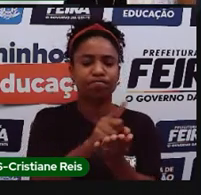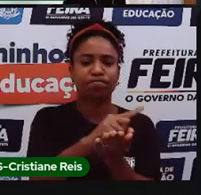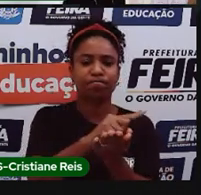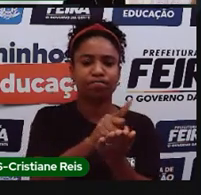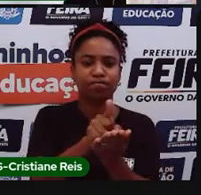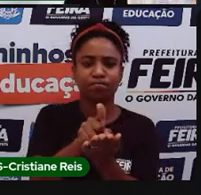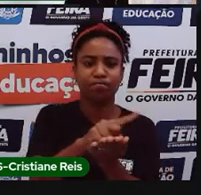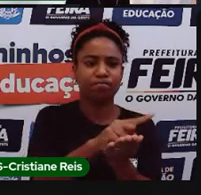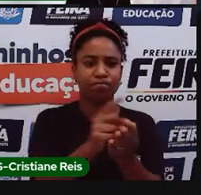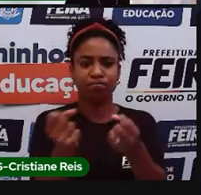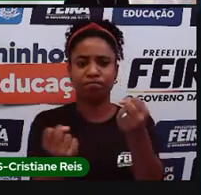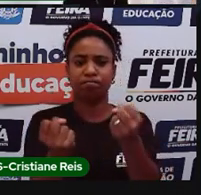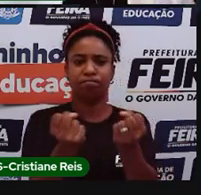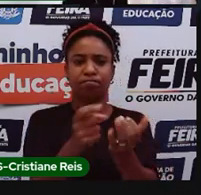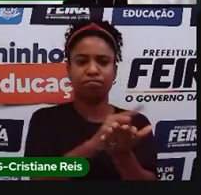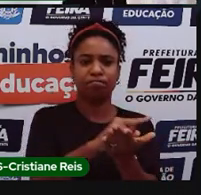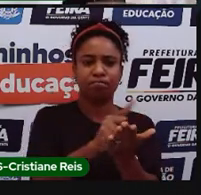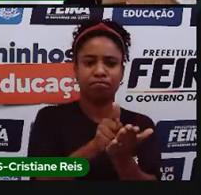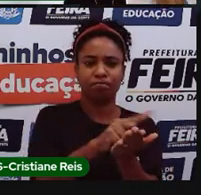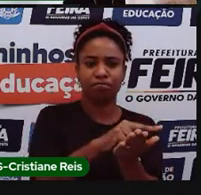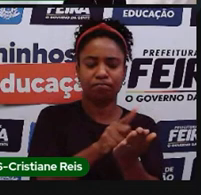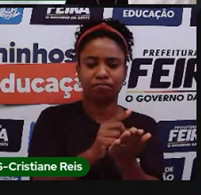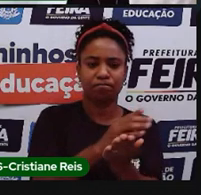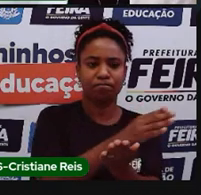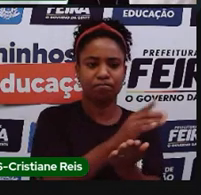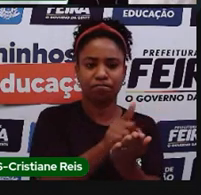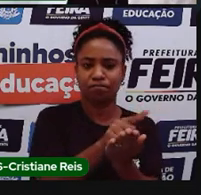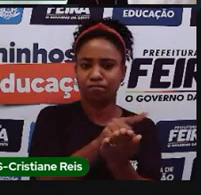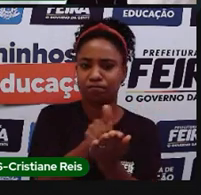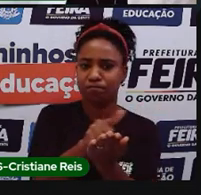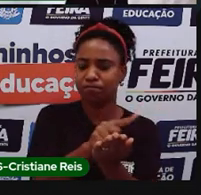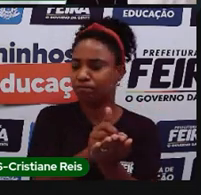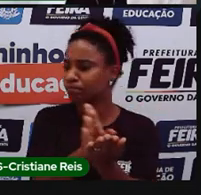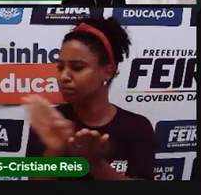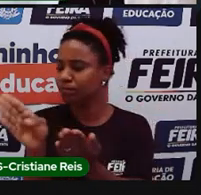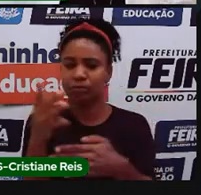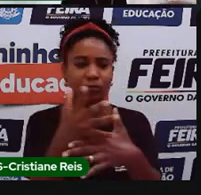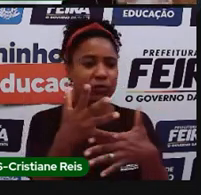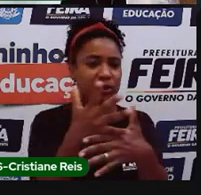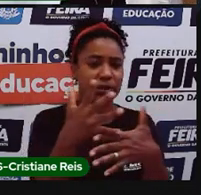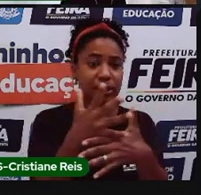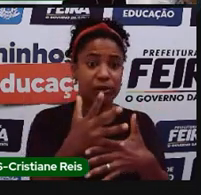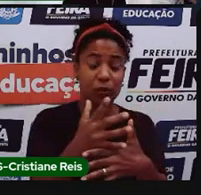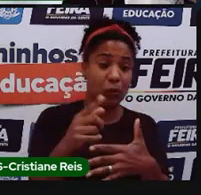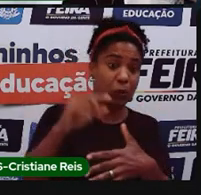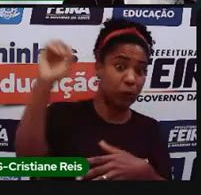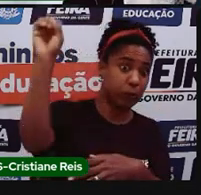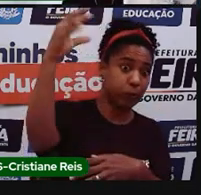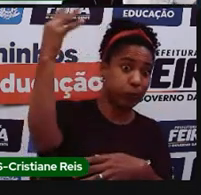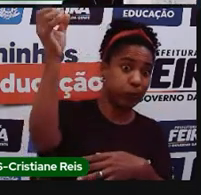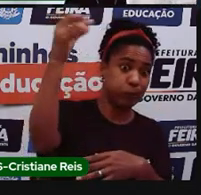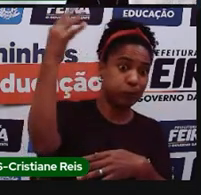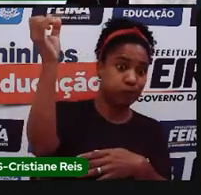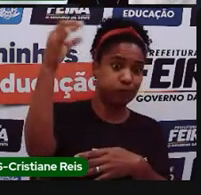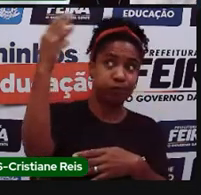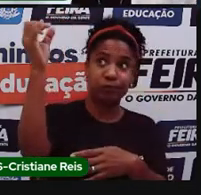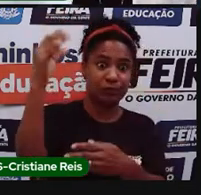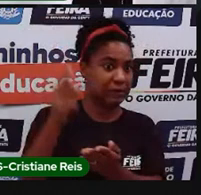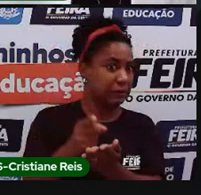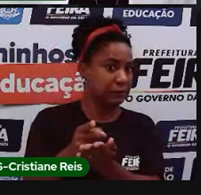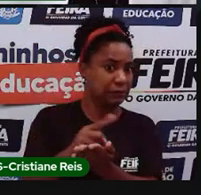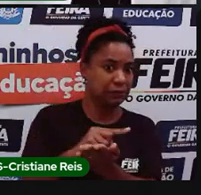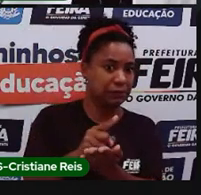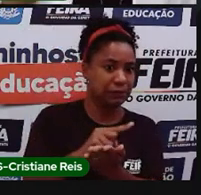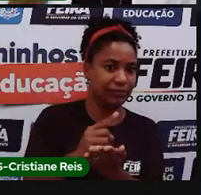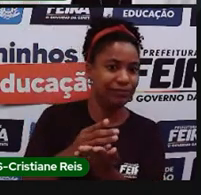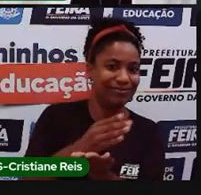quer ir, por exemplo, numa outra cidade, você faz ali aquela busca pela cidade, e ele já dá o trajeto certinho para a gente